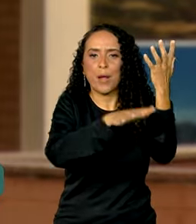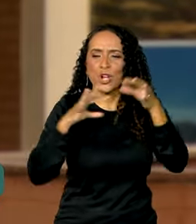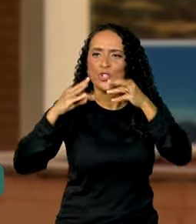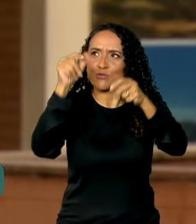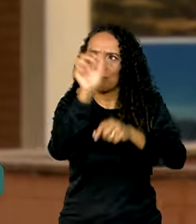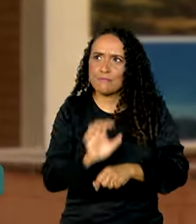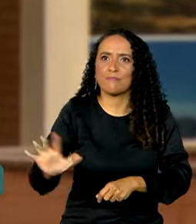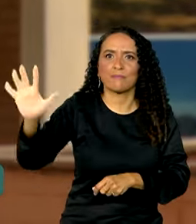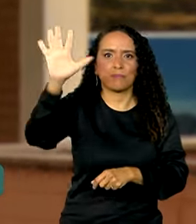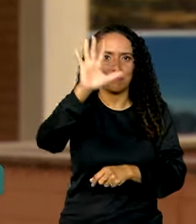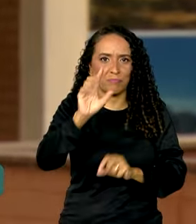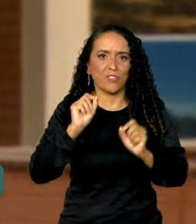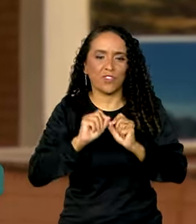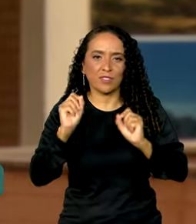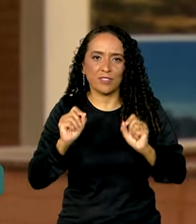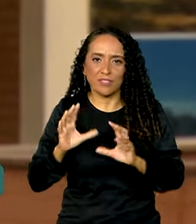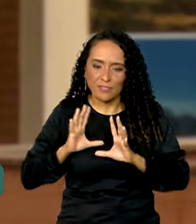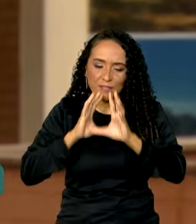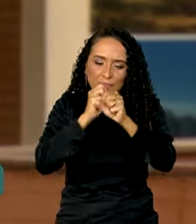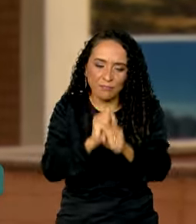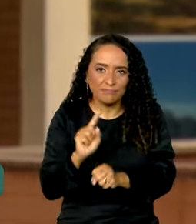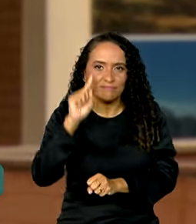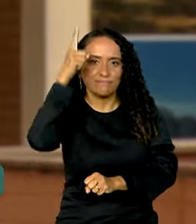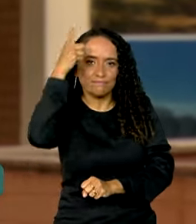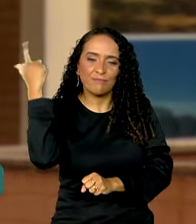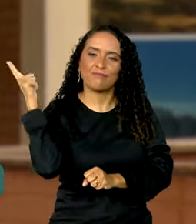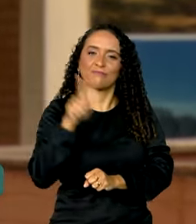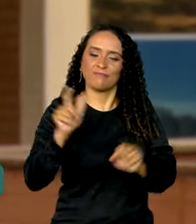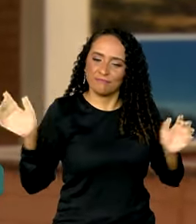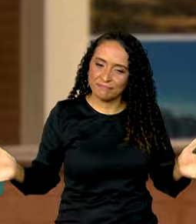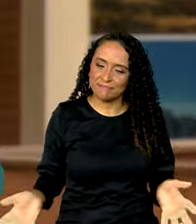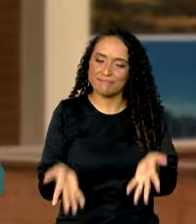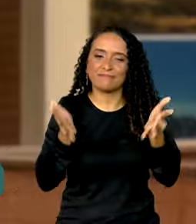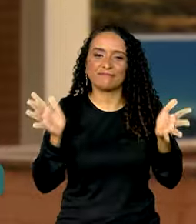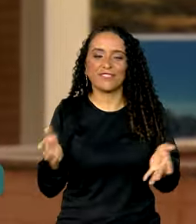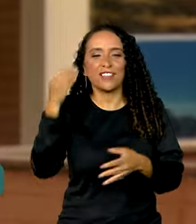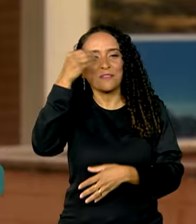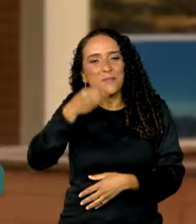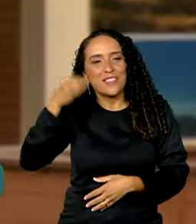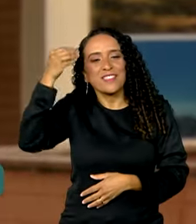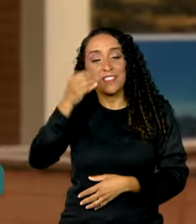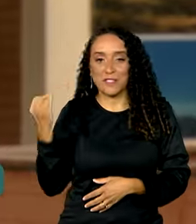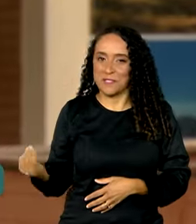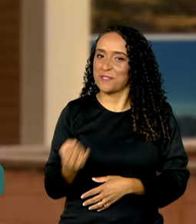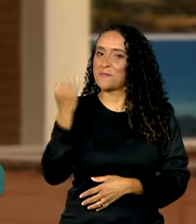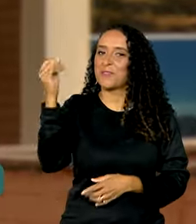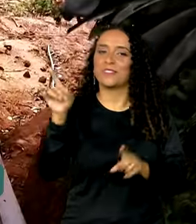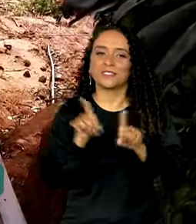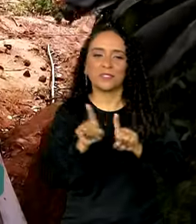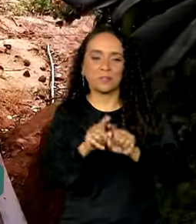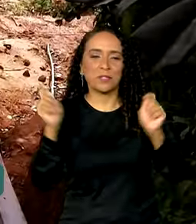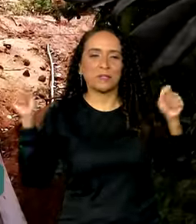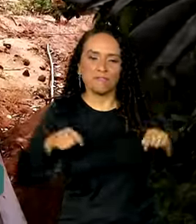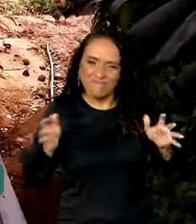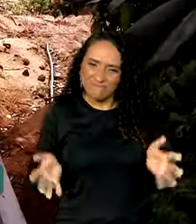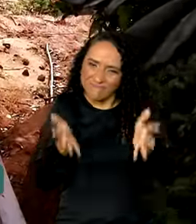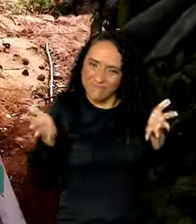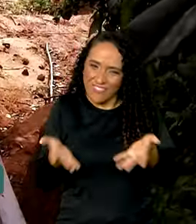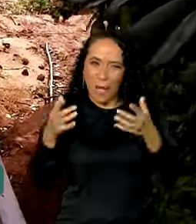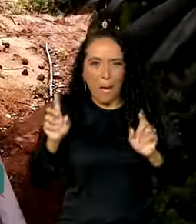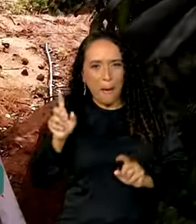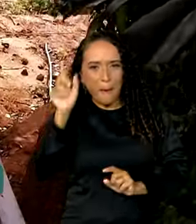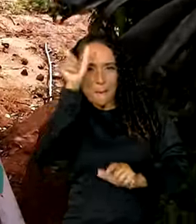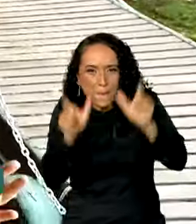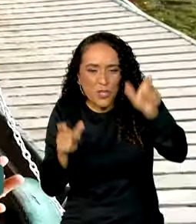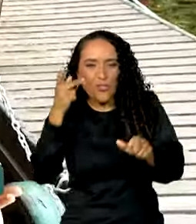todas as regiões do Brasil, fazem parte de iniciativas que conseguem promover essas experiências importantes e que provocam as pessoas,